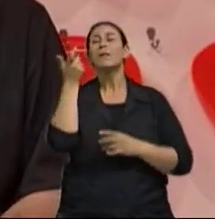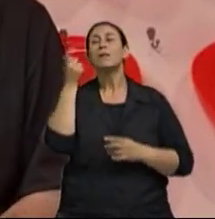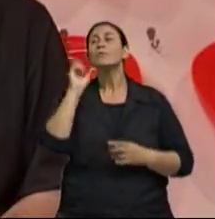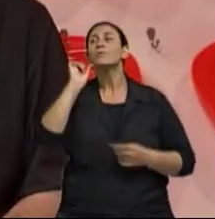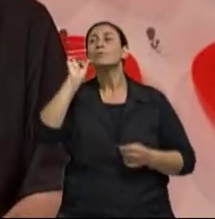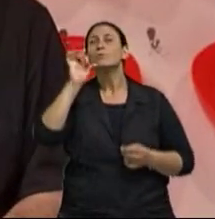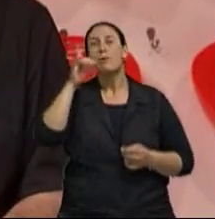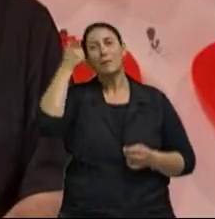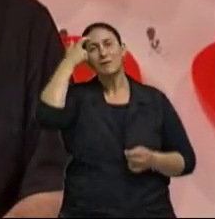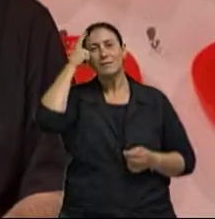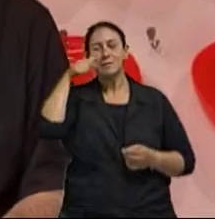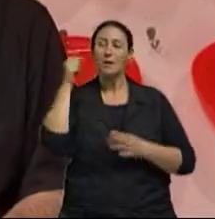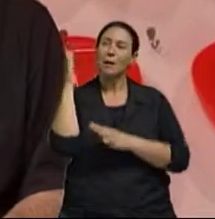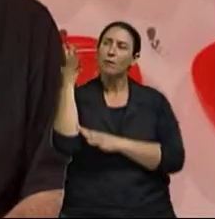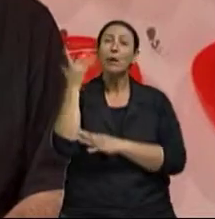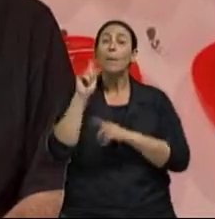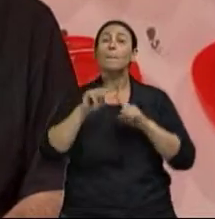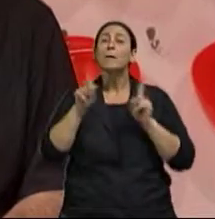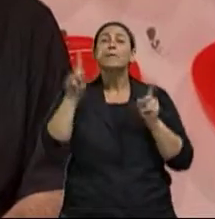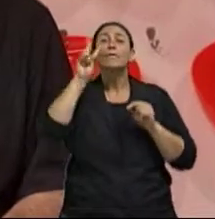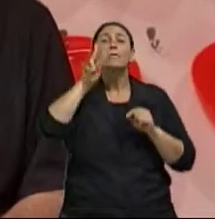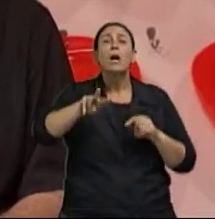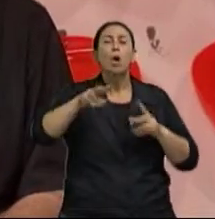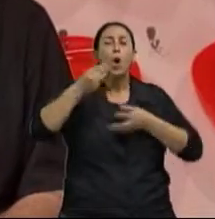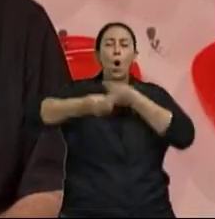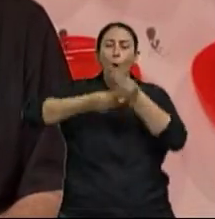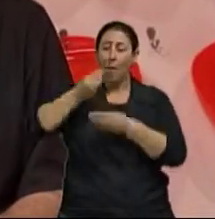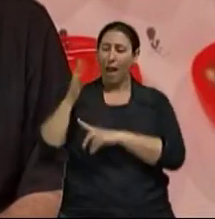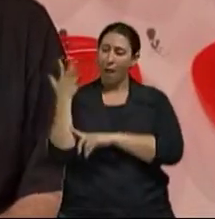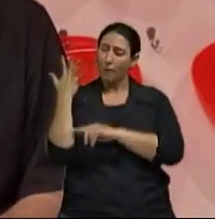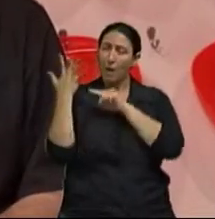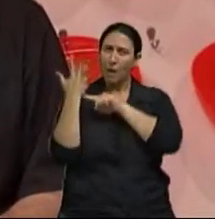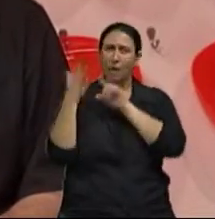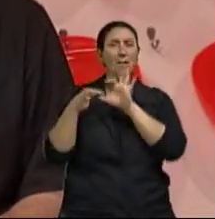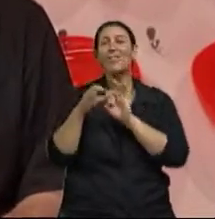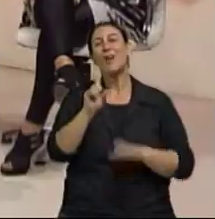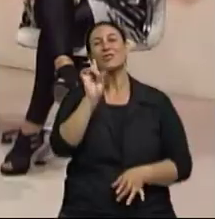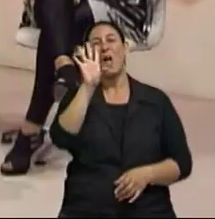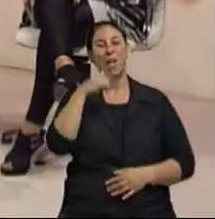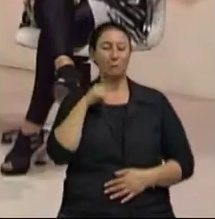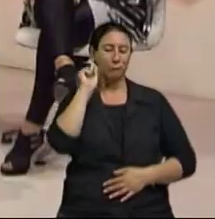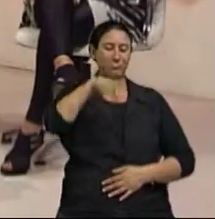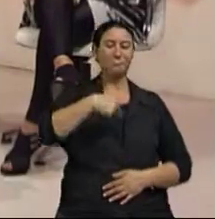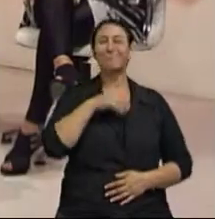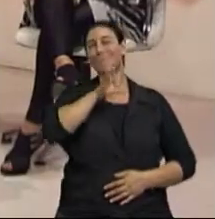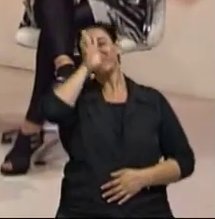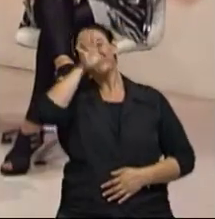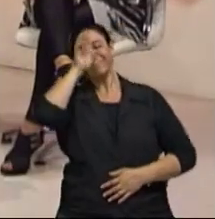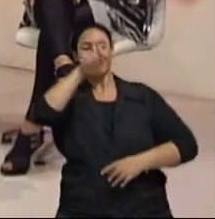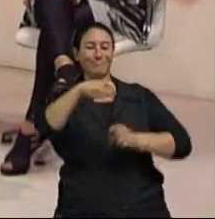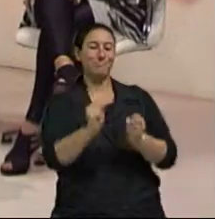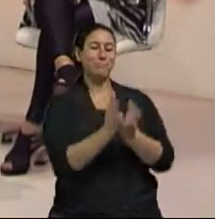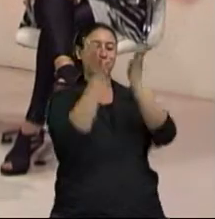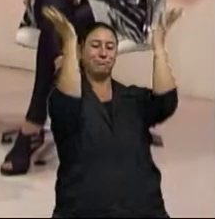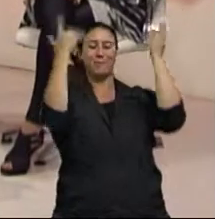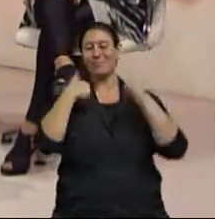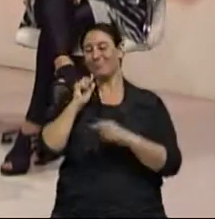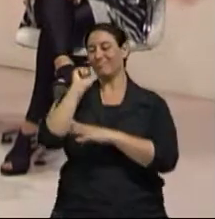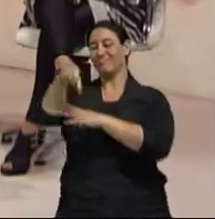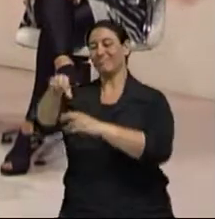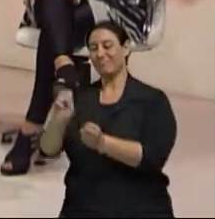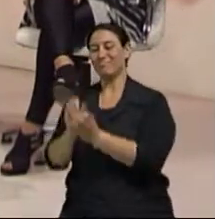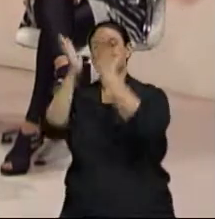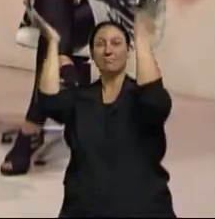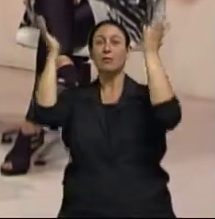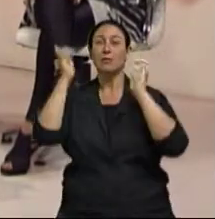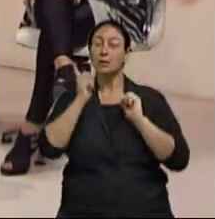Mas de toda a fauna e a flora que acompanha Não é só plantar árvore Não é só plantar árvore Mas sim o tipo